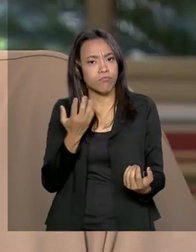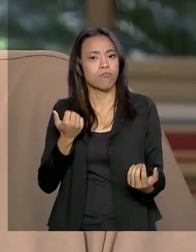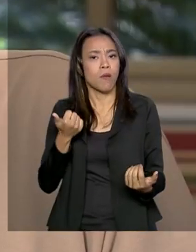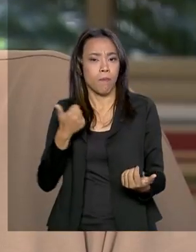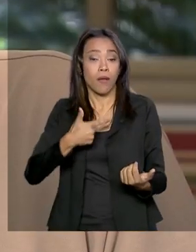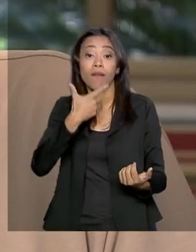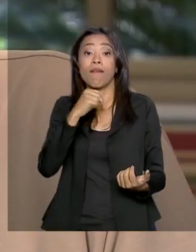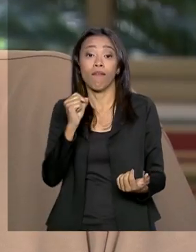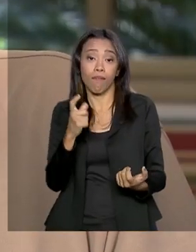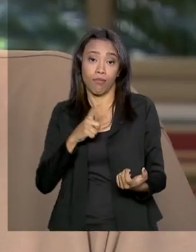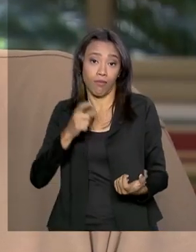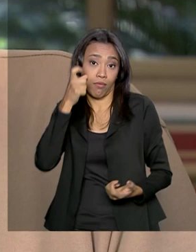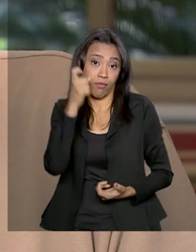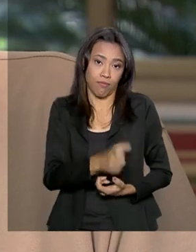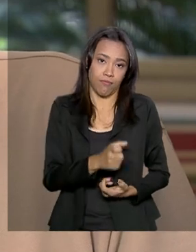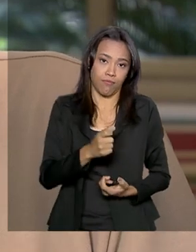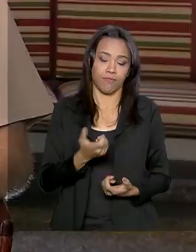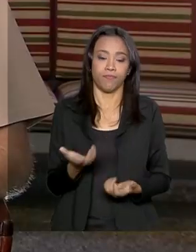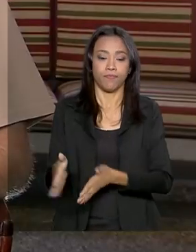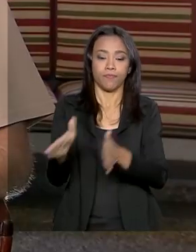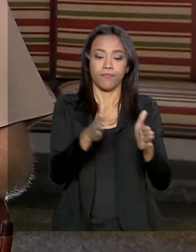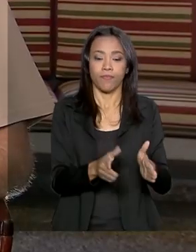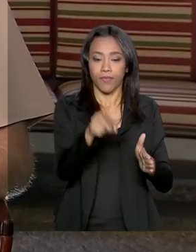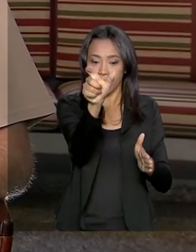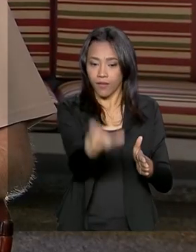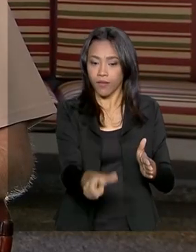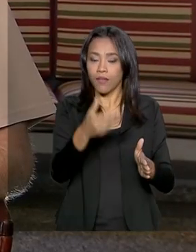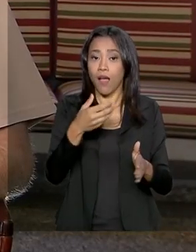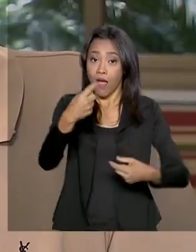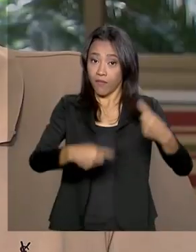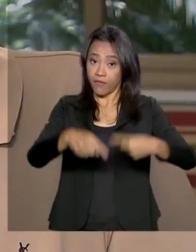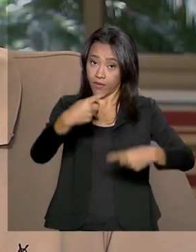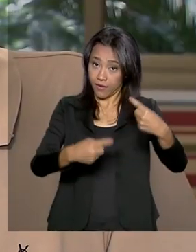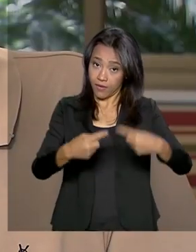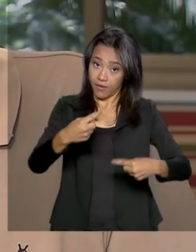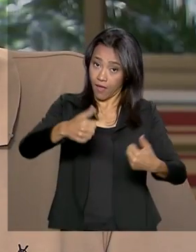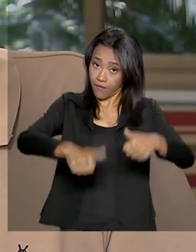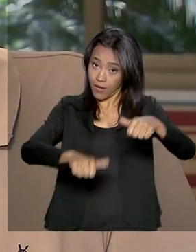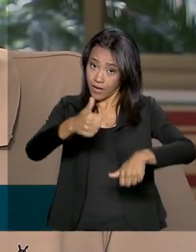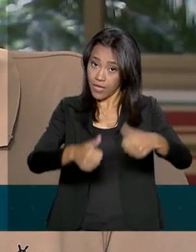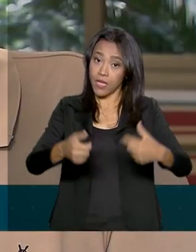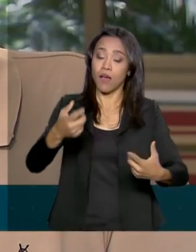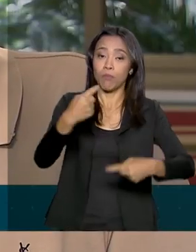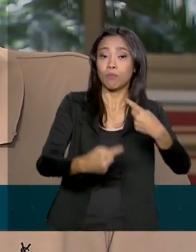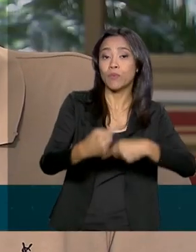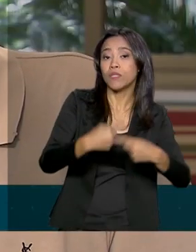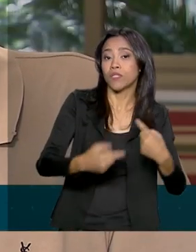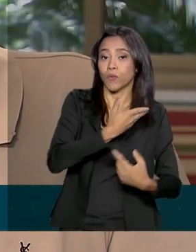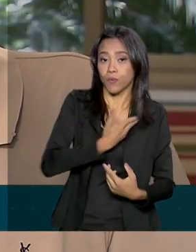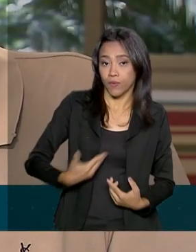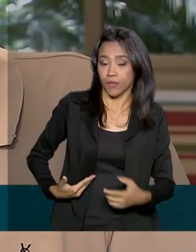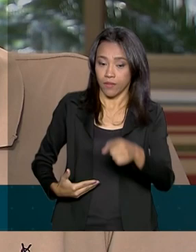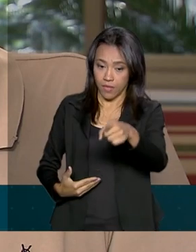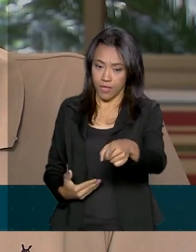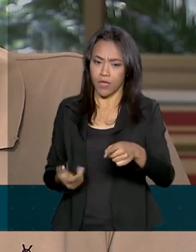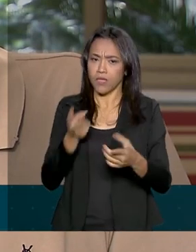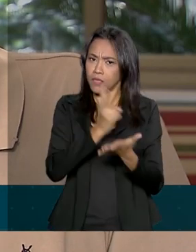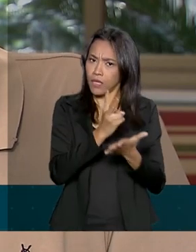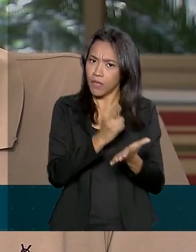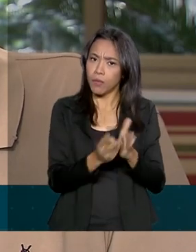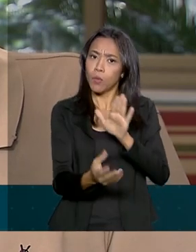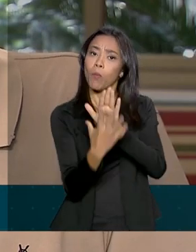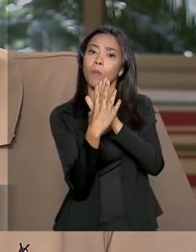Este economista avalia a política de concessões do governo. Toda política de concessões atualmente, ela tem sido